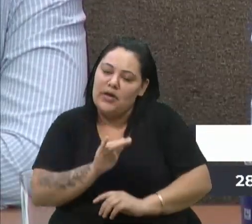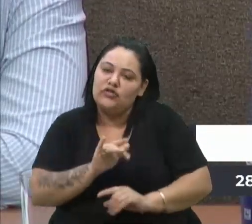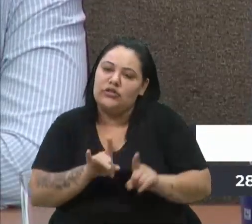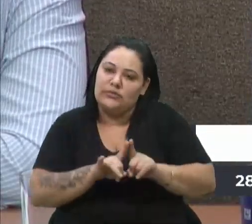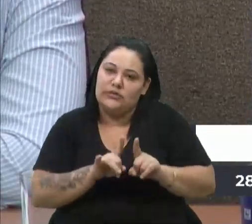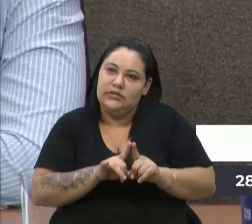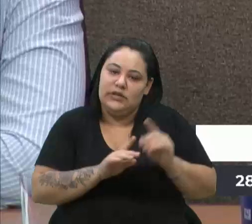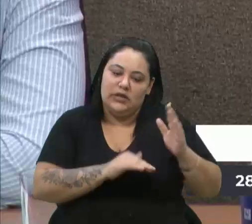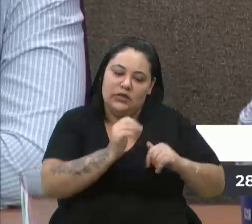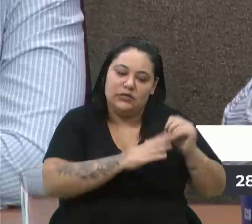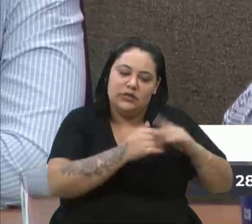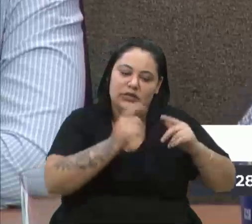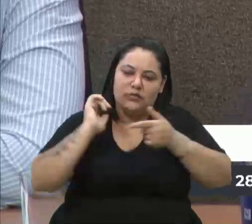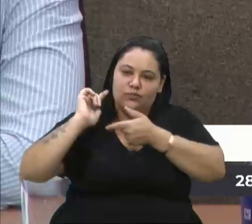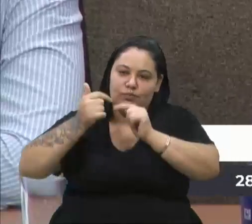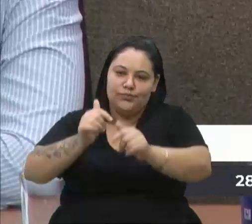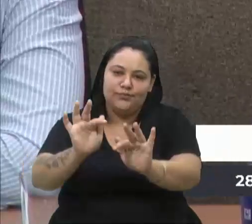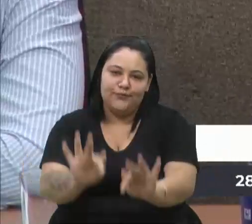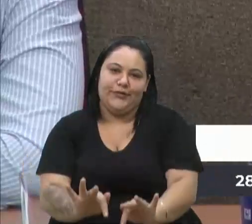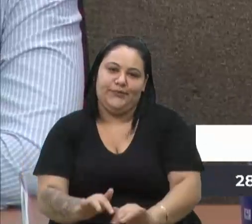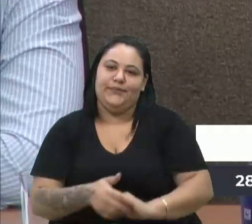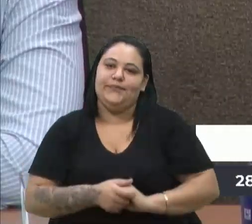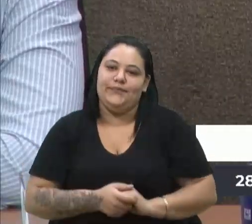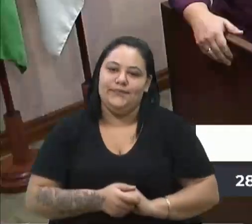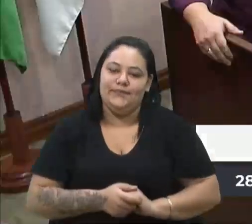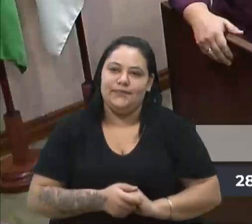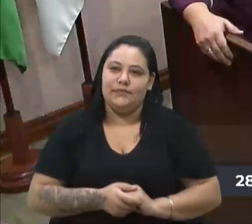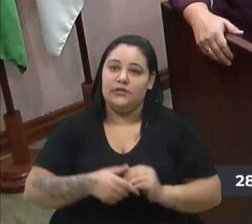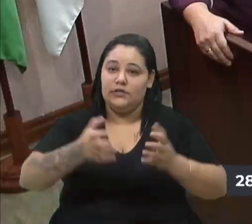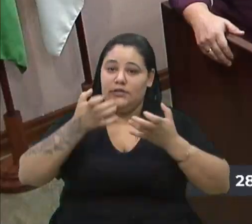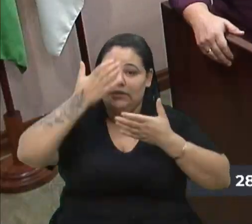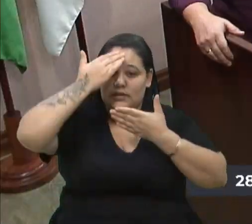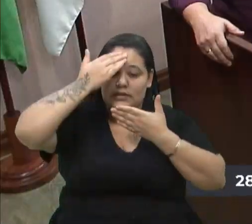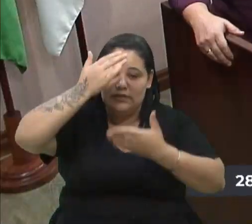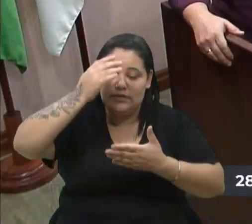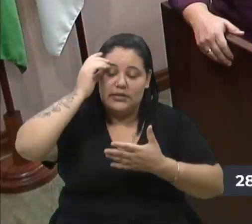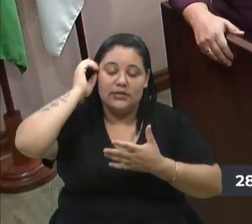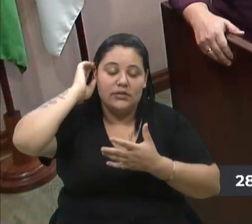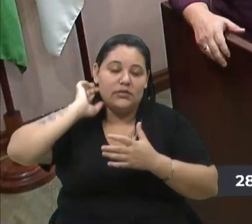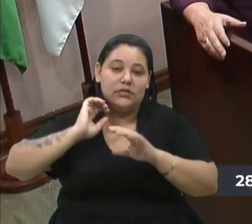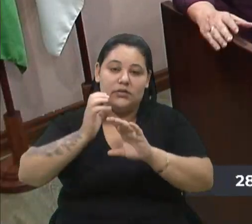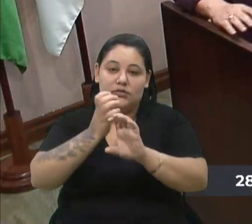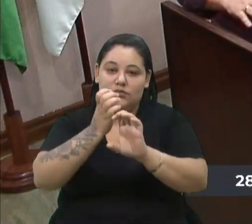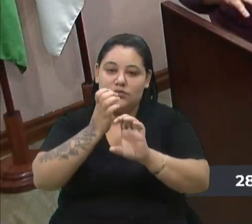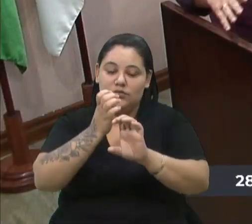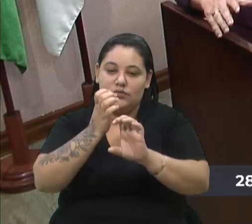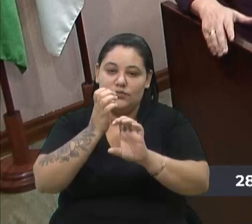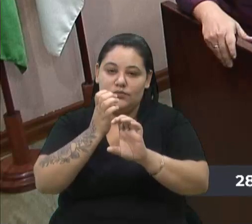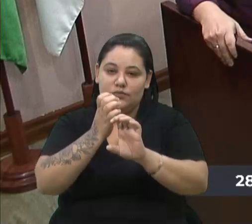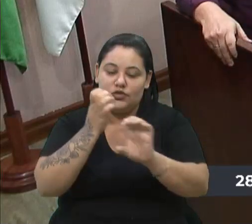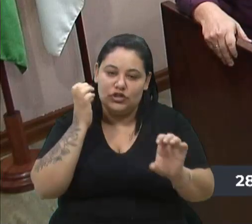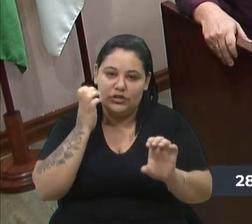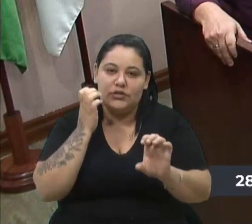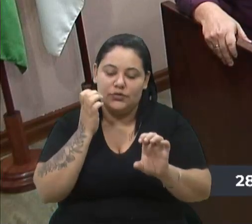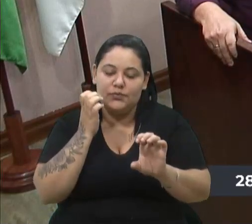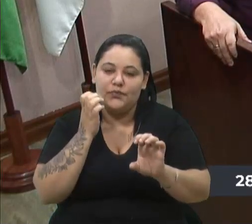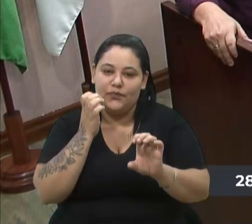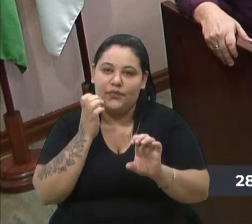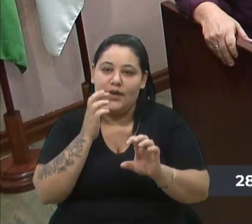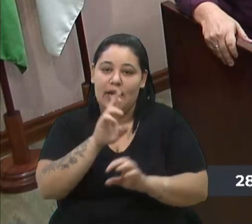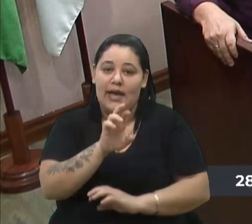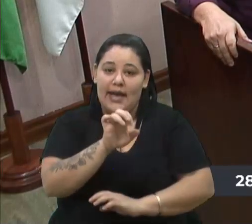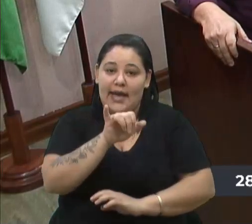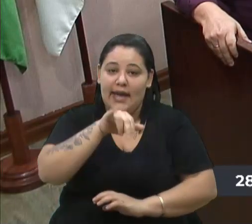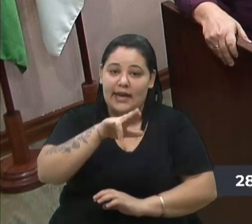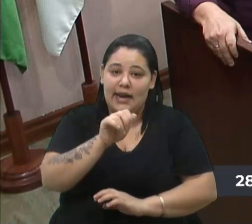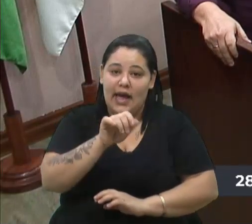existir obrigado, vereador verdade gostaria de agradecer então o engenheiro Reinaldo que coordenou essa visita que é aqui da prefeitura